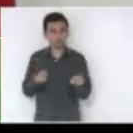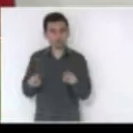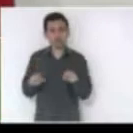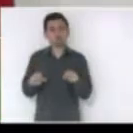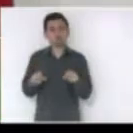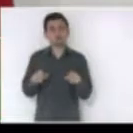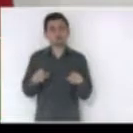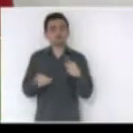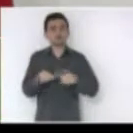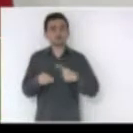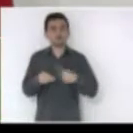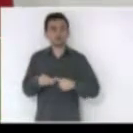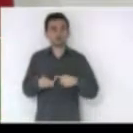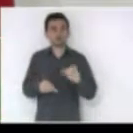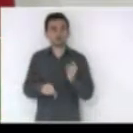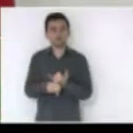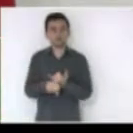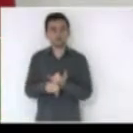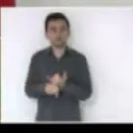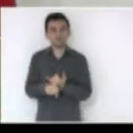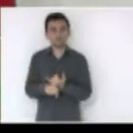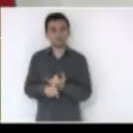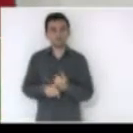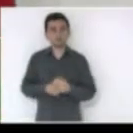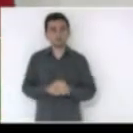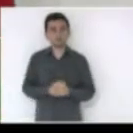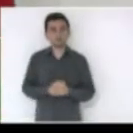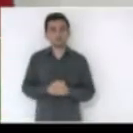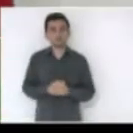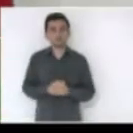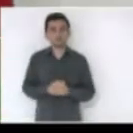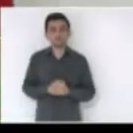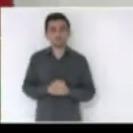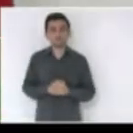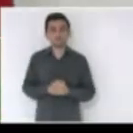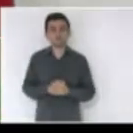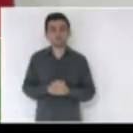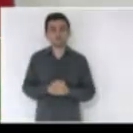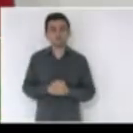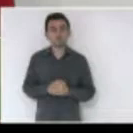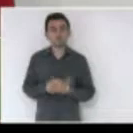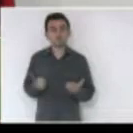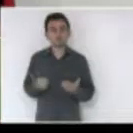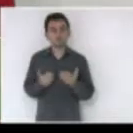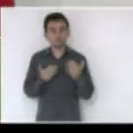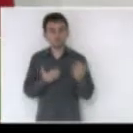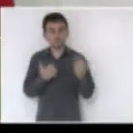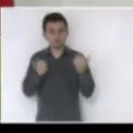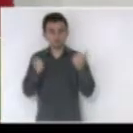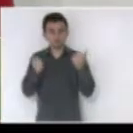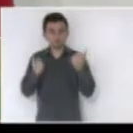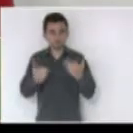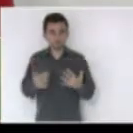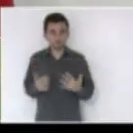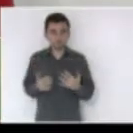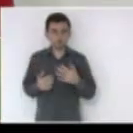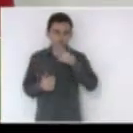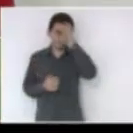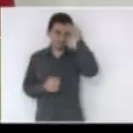também a nossa jurídica que está presente senhor presidente o deputado Milton falou aqui do prefeito Daniel